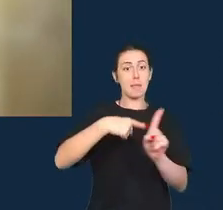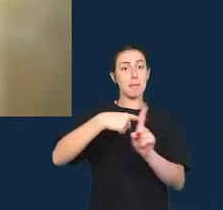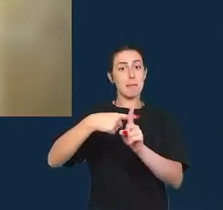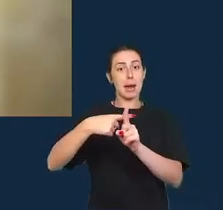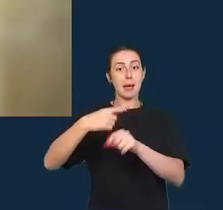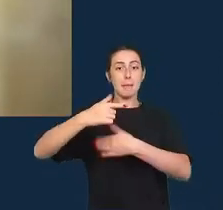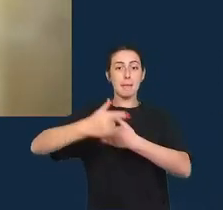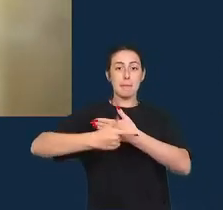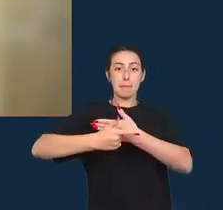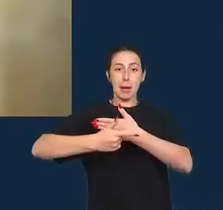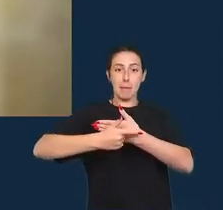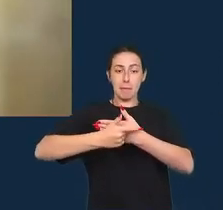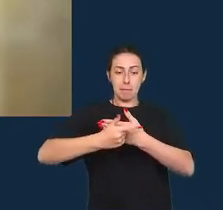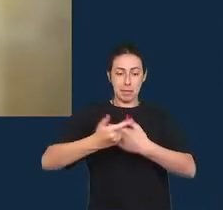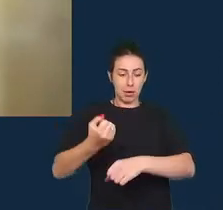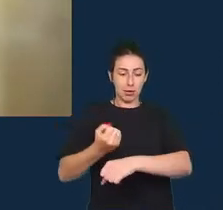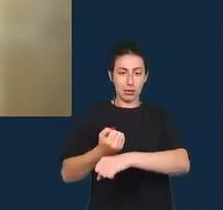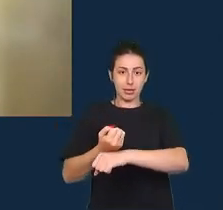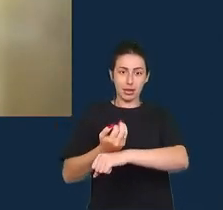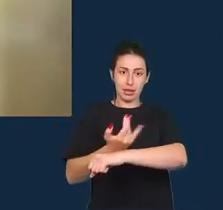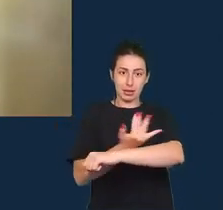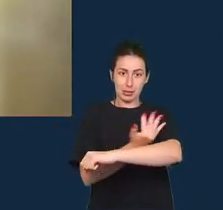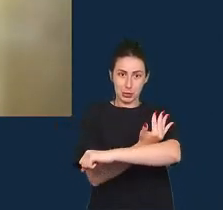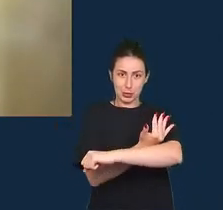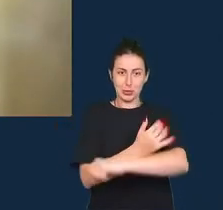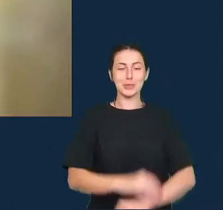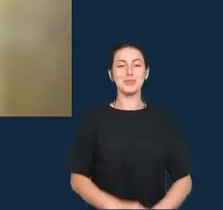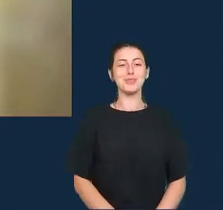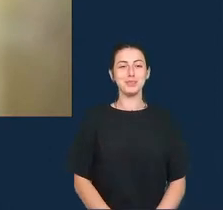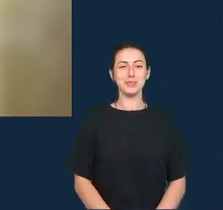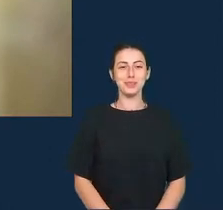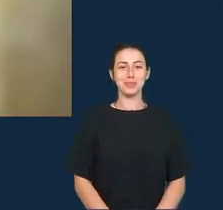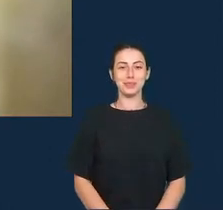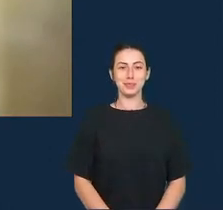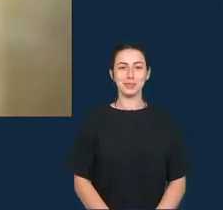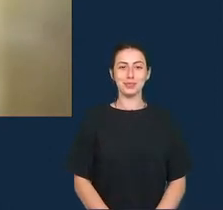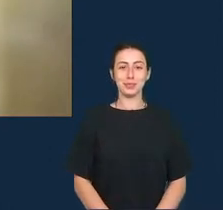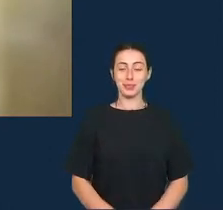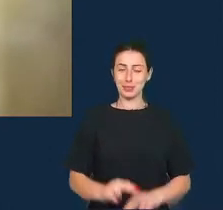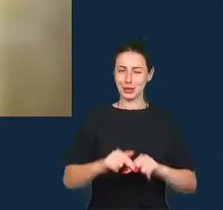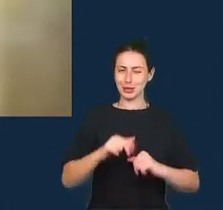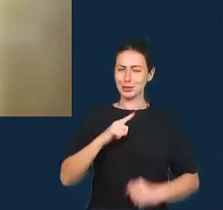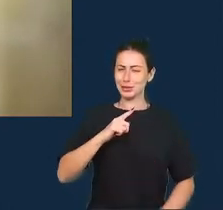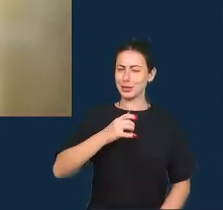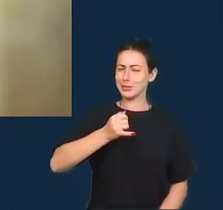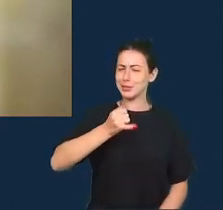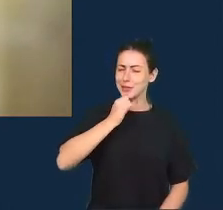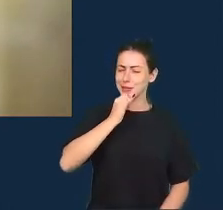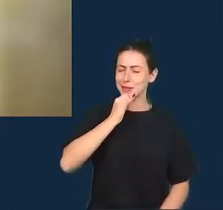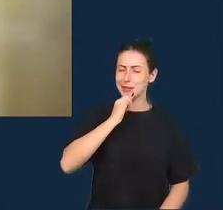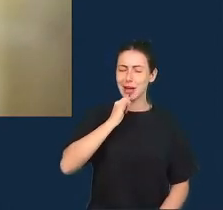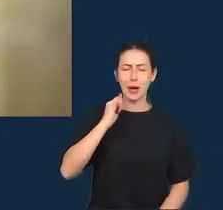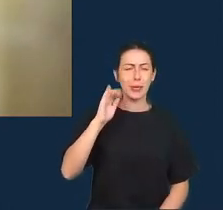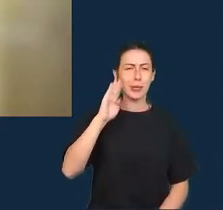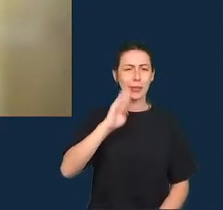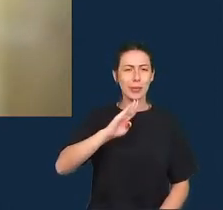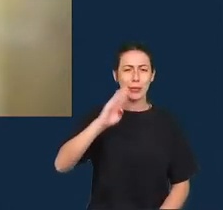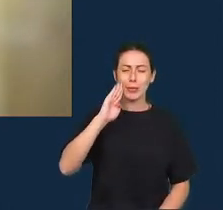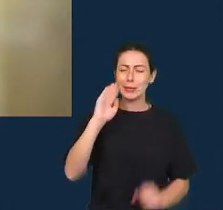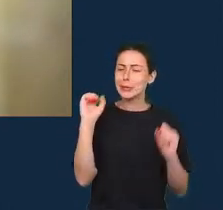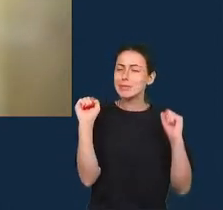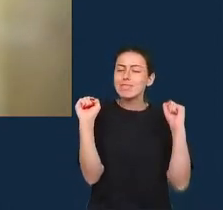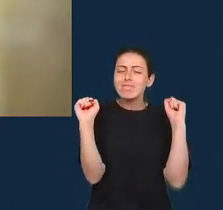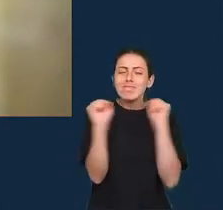então mais uma vez só para lembrar vocês de que é um exemplo muito bacana que eu adoro como que ela consegue